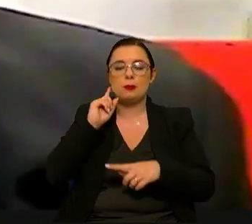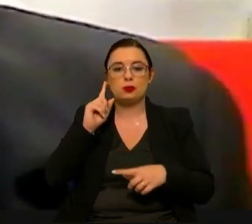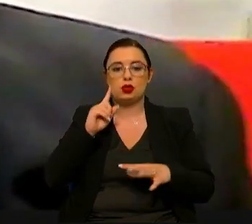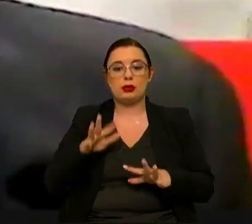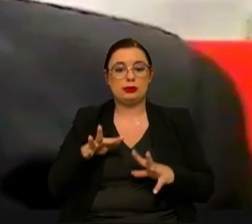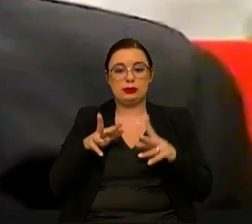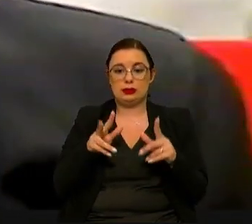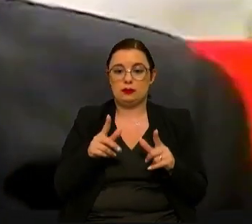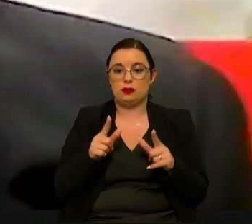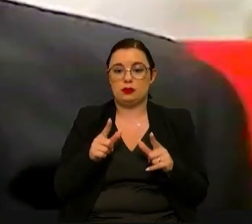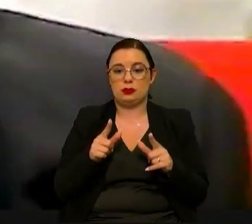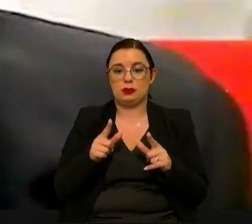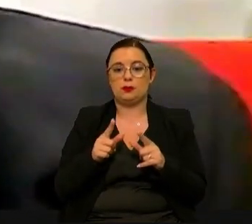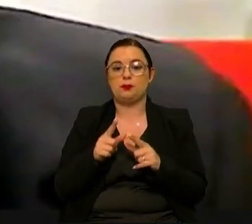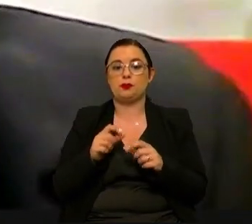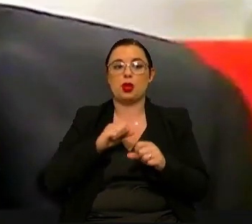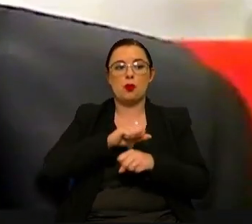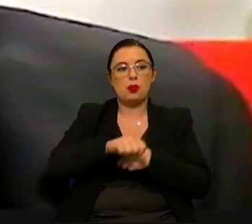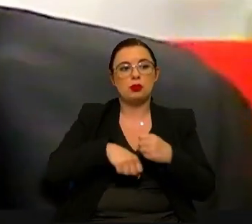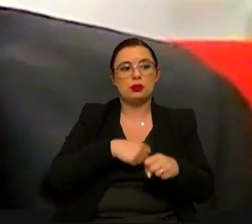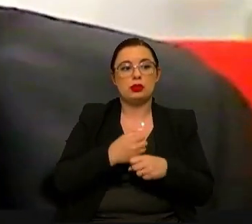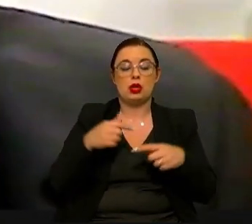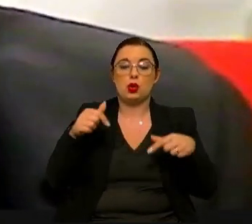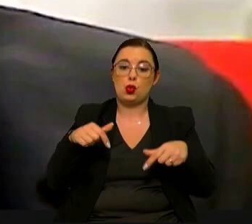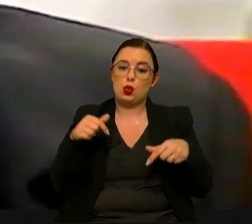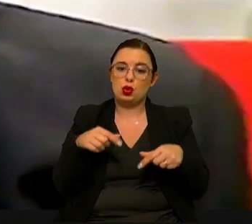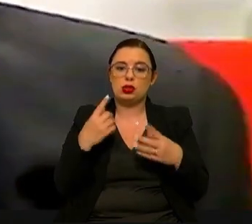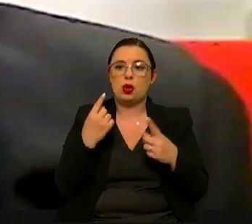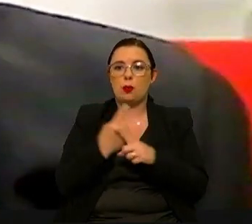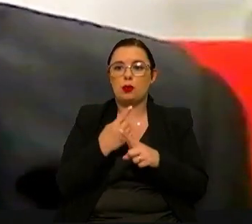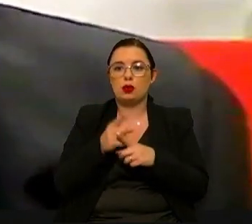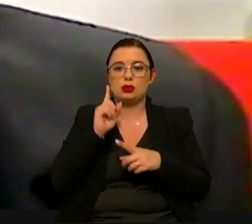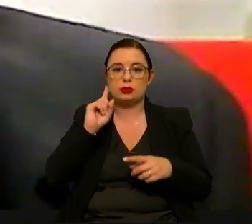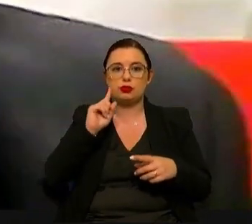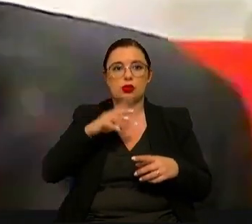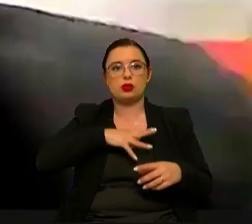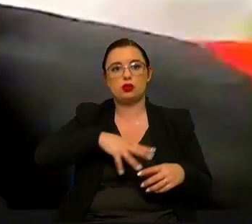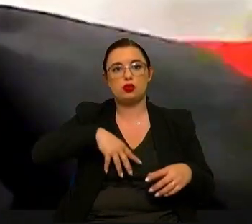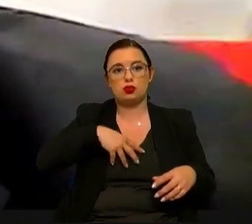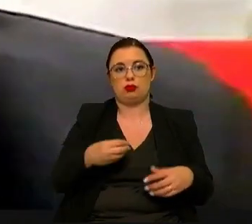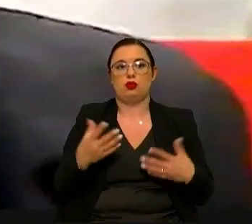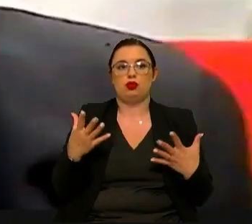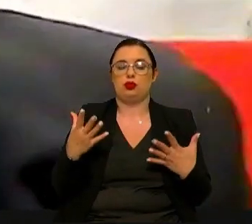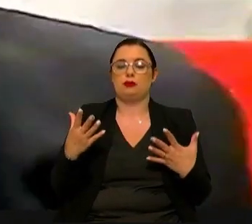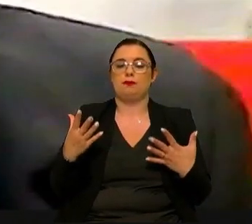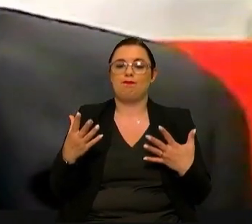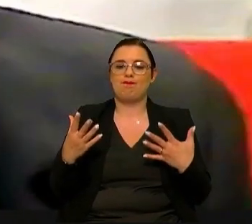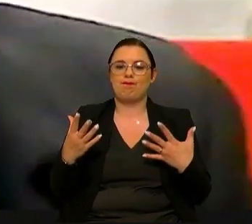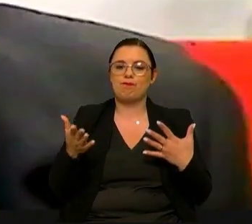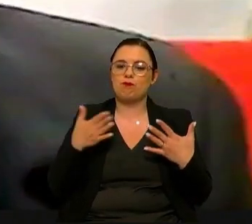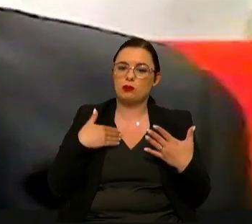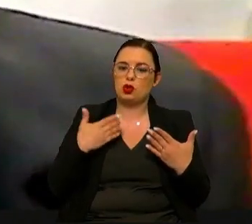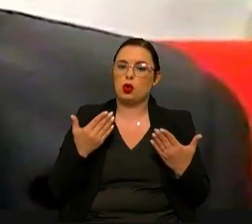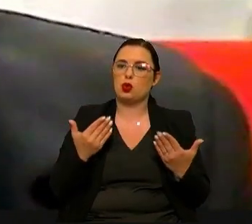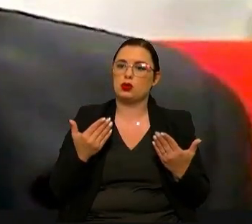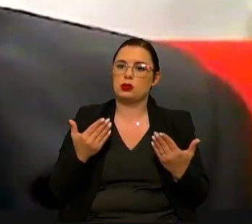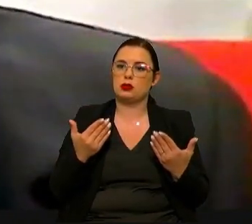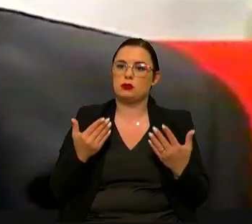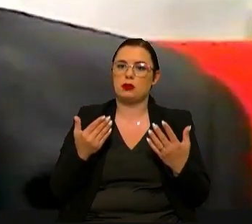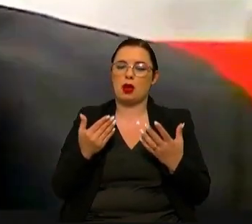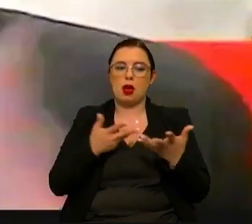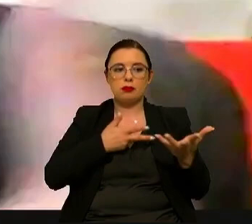desenvolver. A questão da mobilidade hoje é uma questão central no mundo, a questão que trouxe a